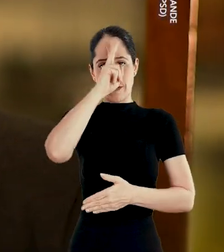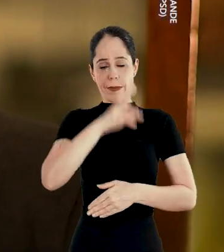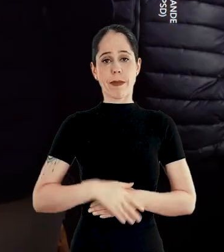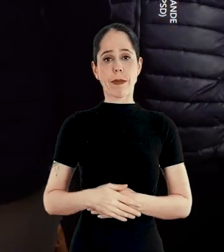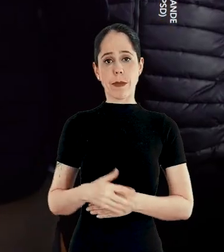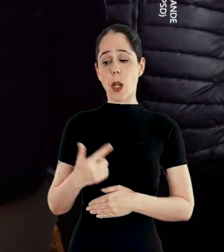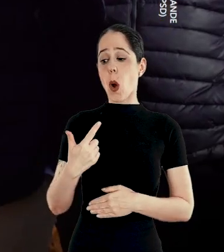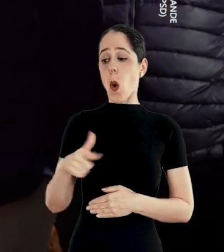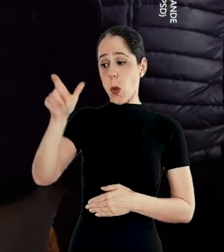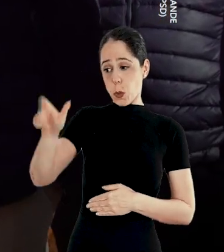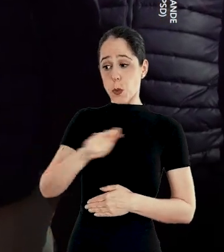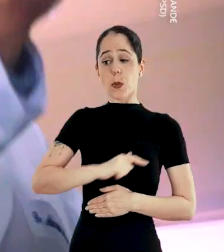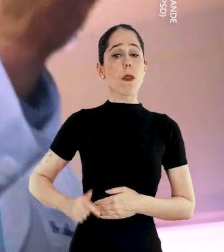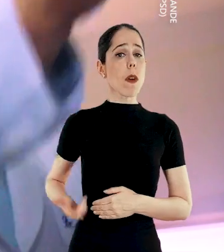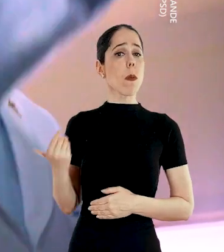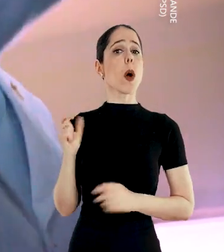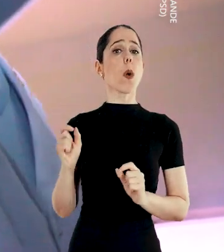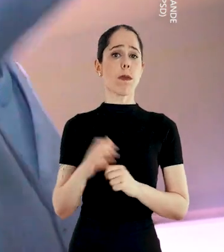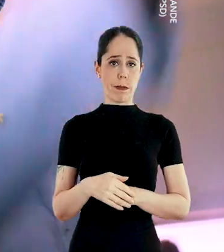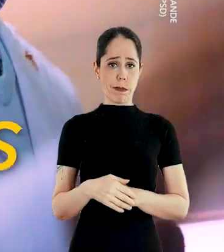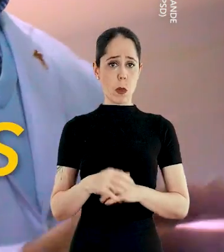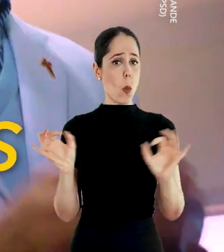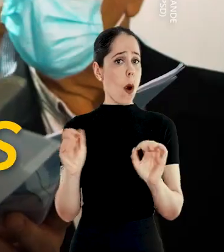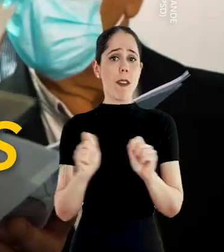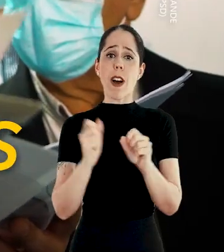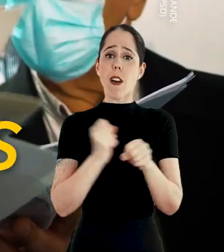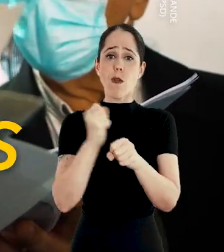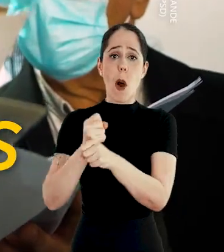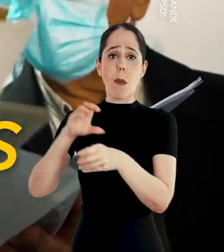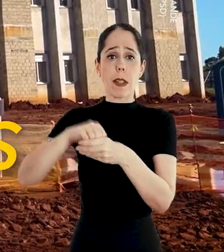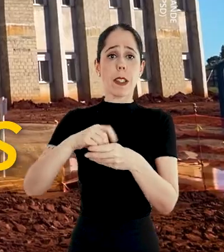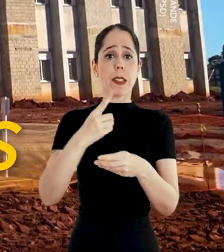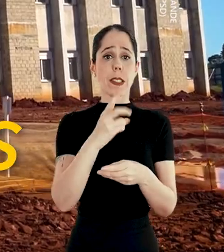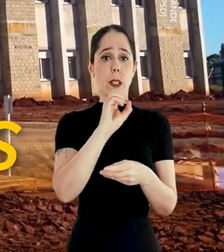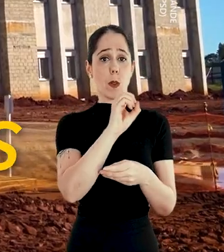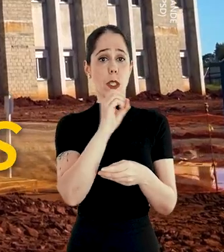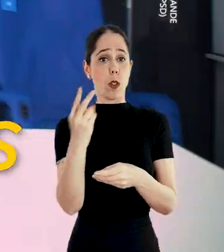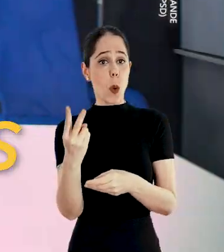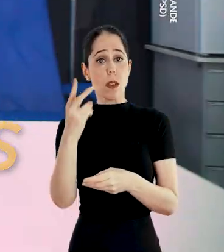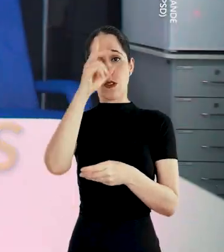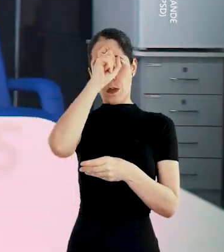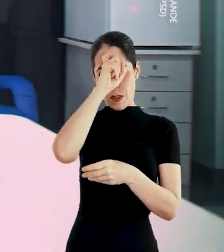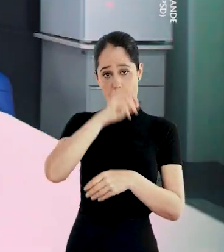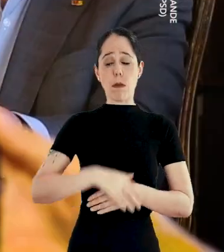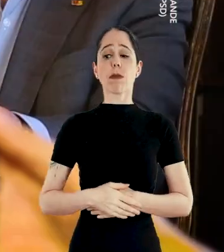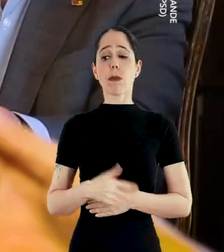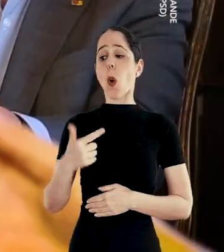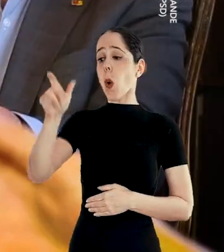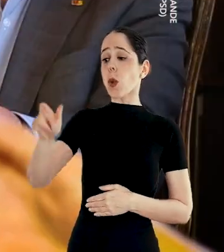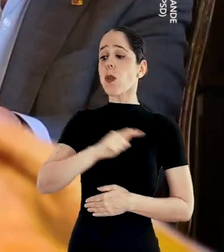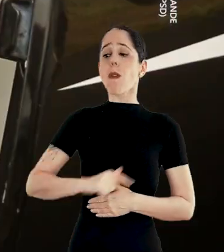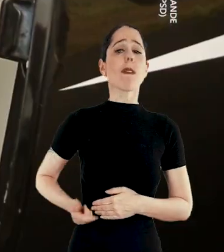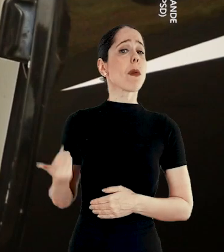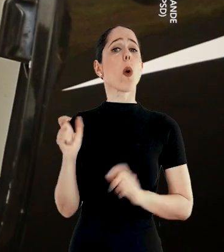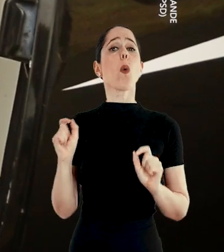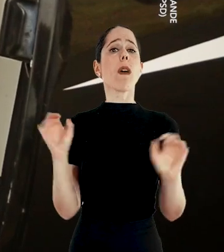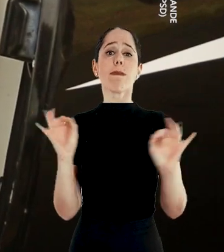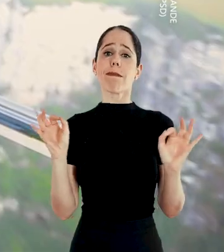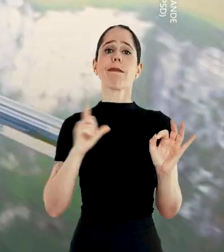estudo para o ensino médio. Nenhum outro governador fez obras em 102 hospitais. E nenhum